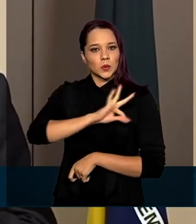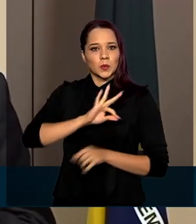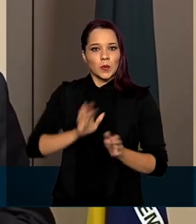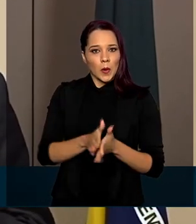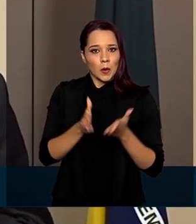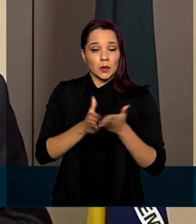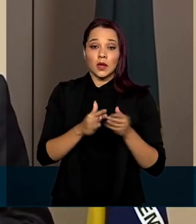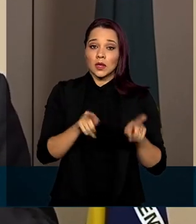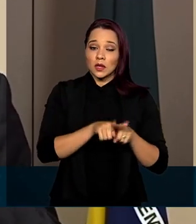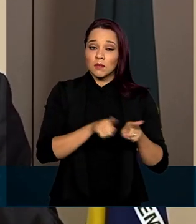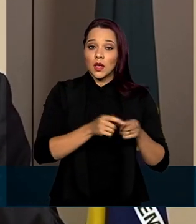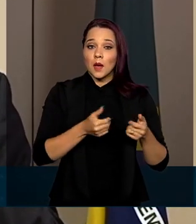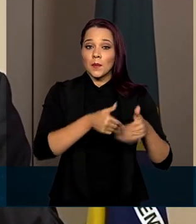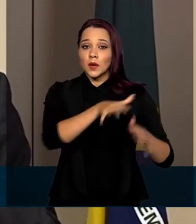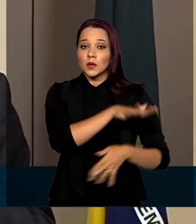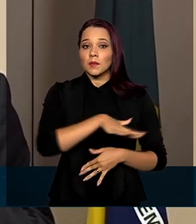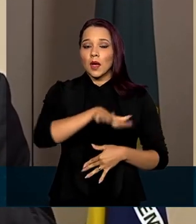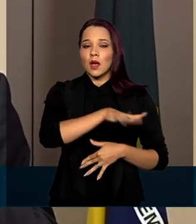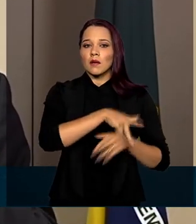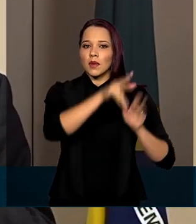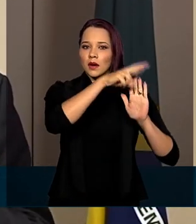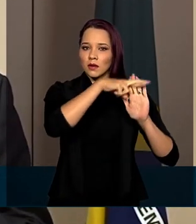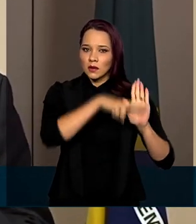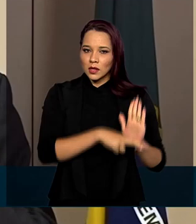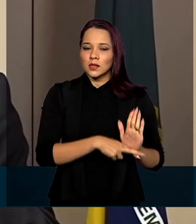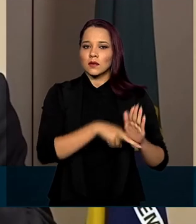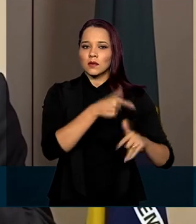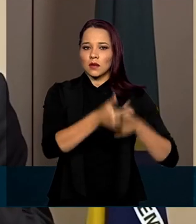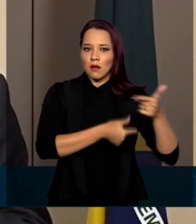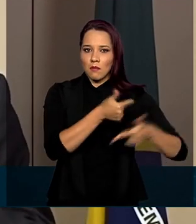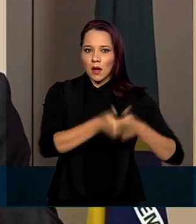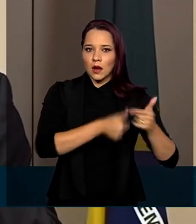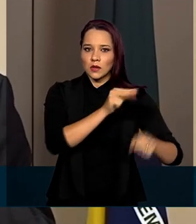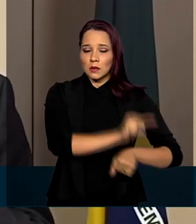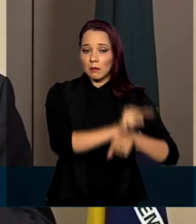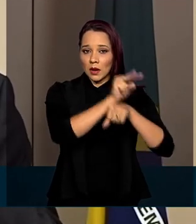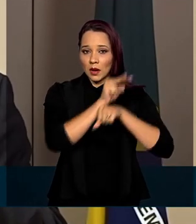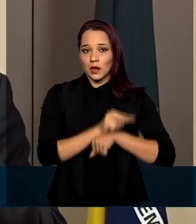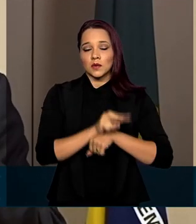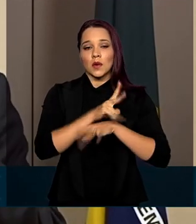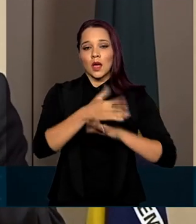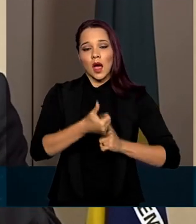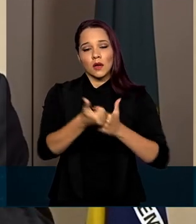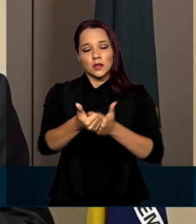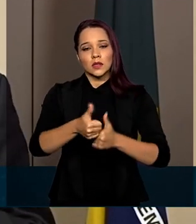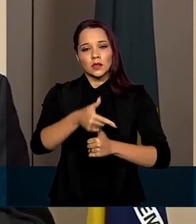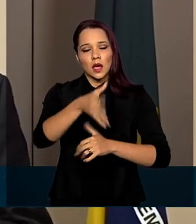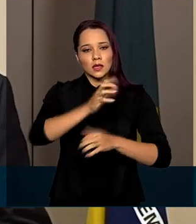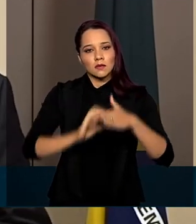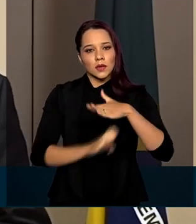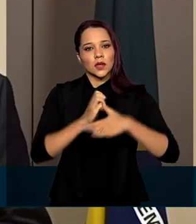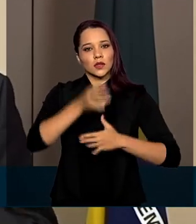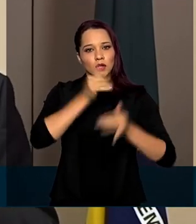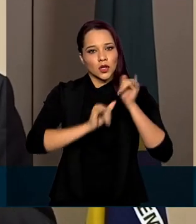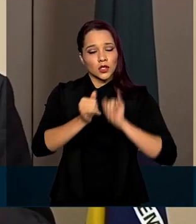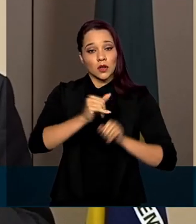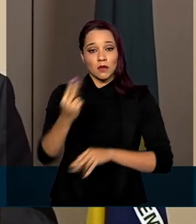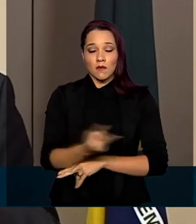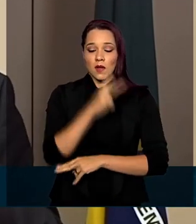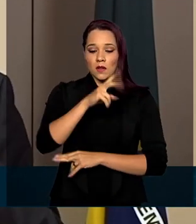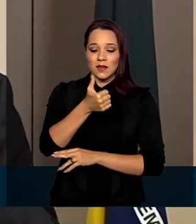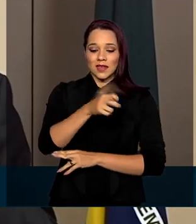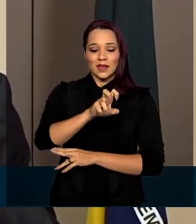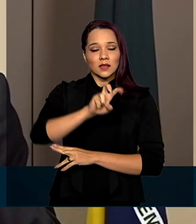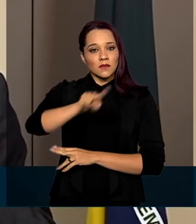e abriu espaço para a regulamentação da operação de crédito em auxílio às distribuidoras no valor de